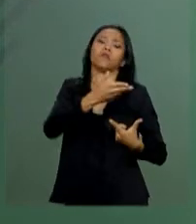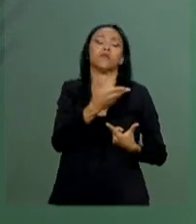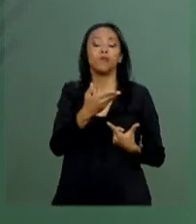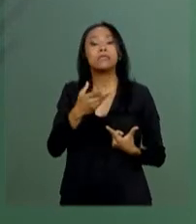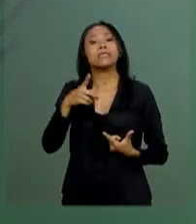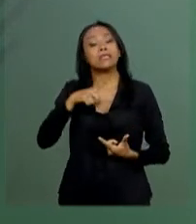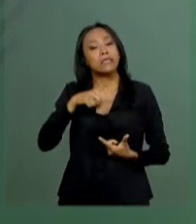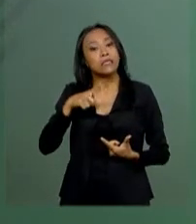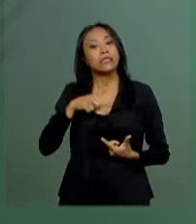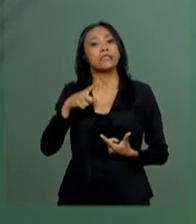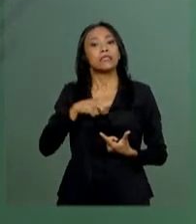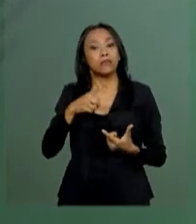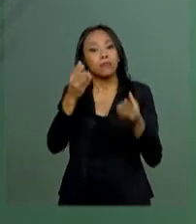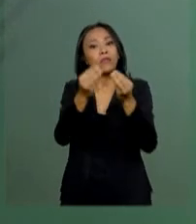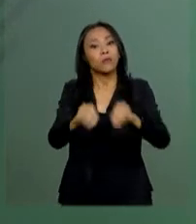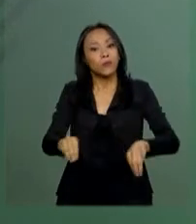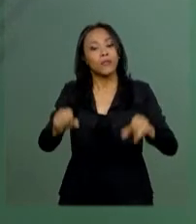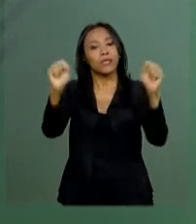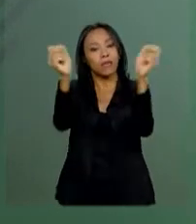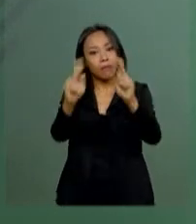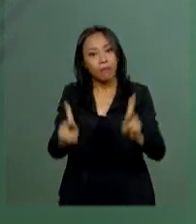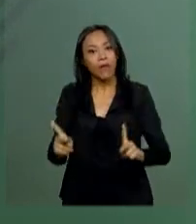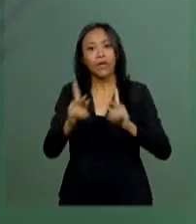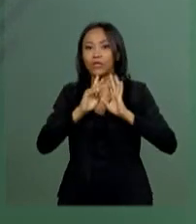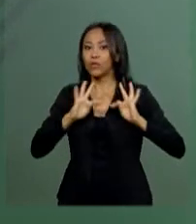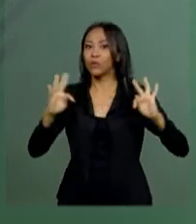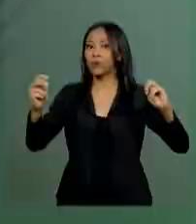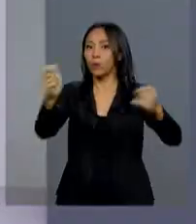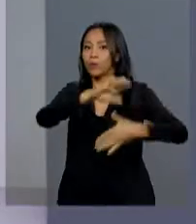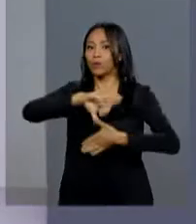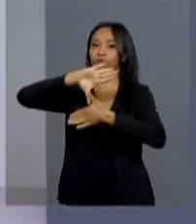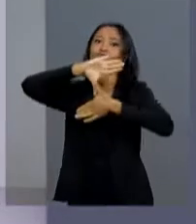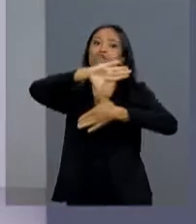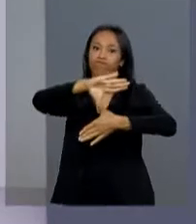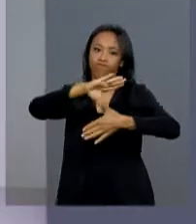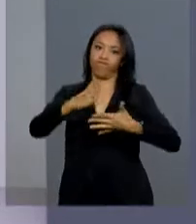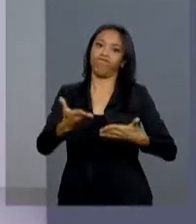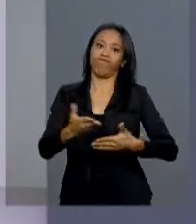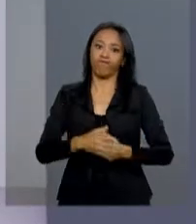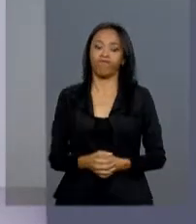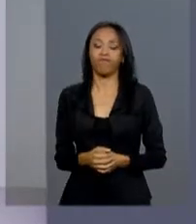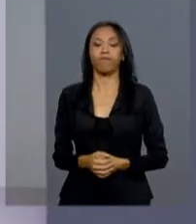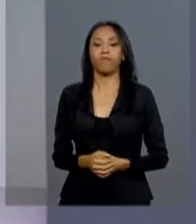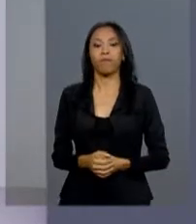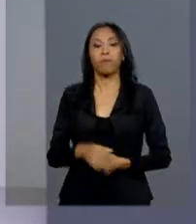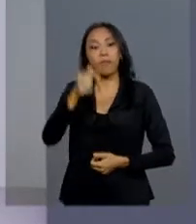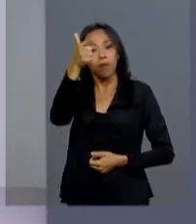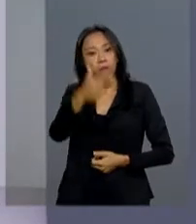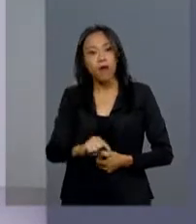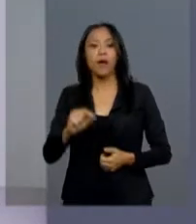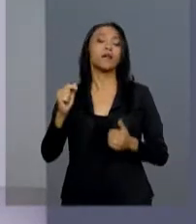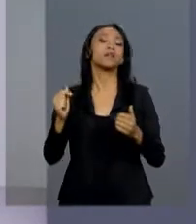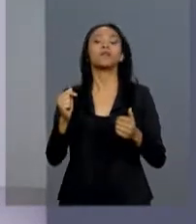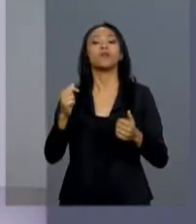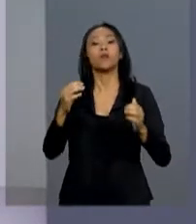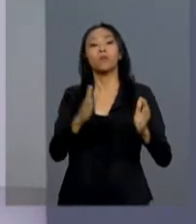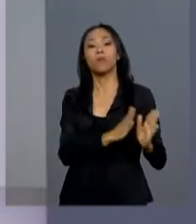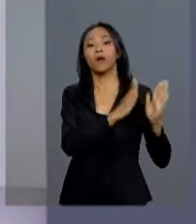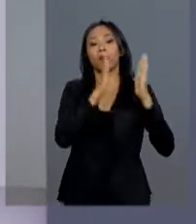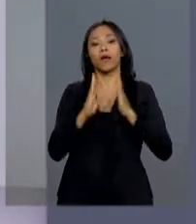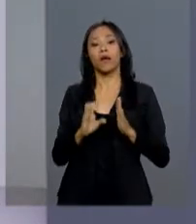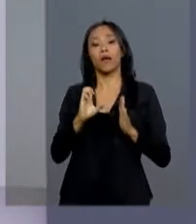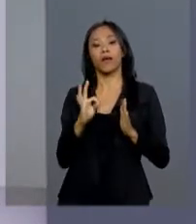a harmonia de todo o nosso continente. E em mais uma etapa da interiorização de